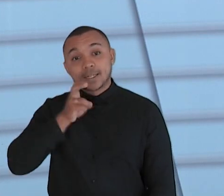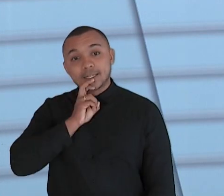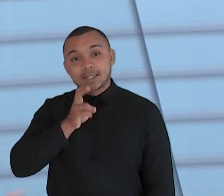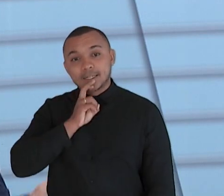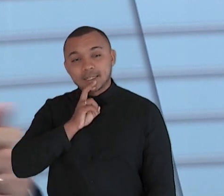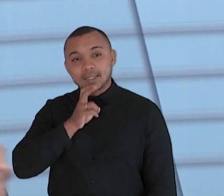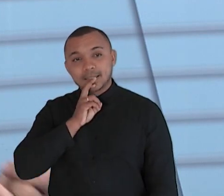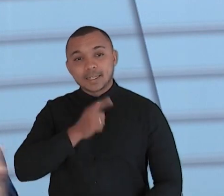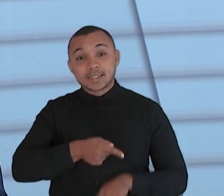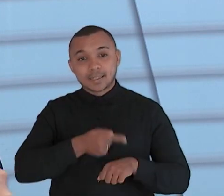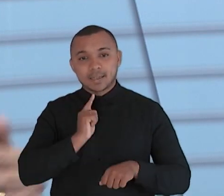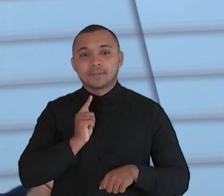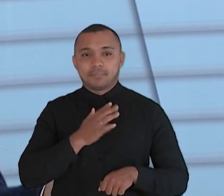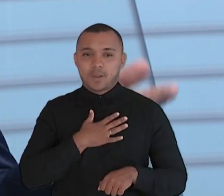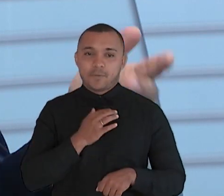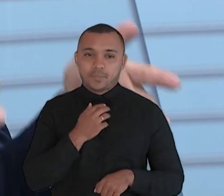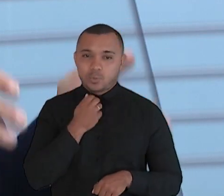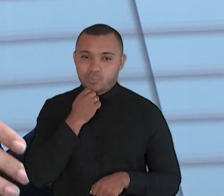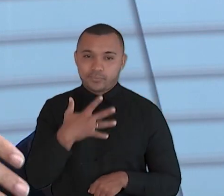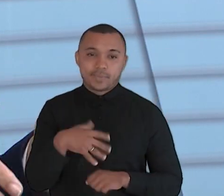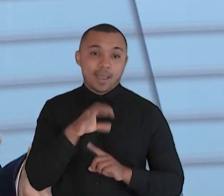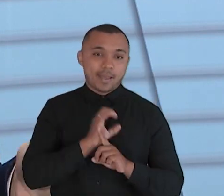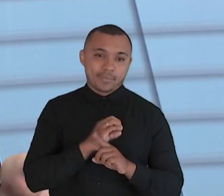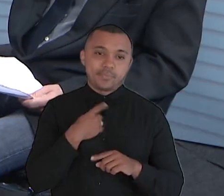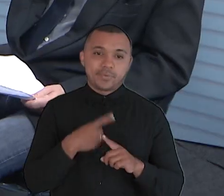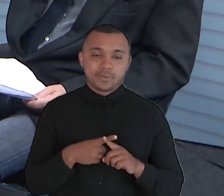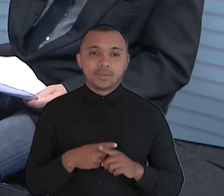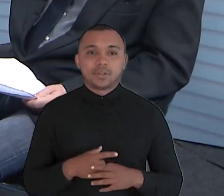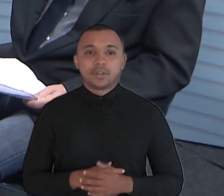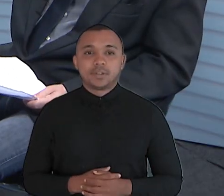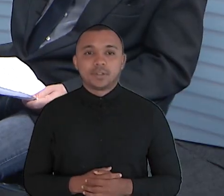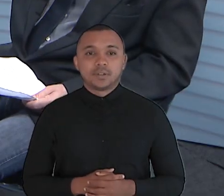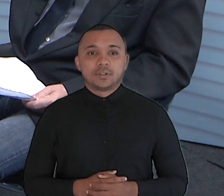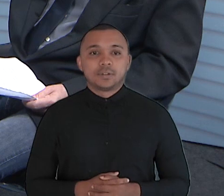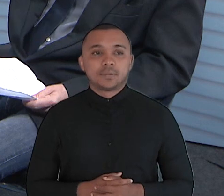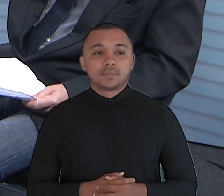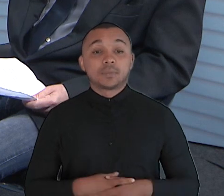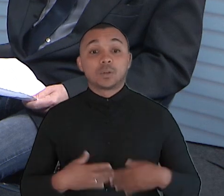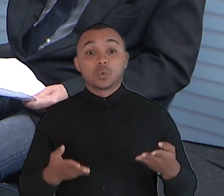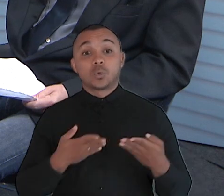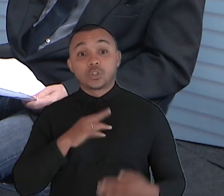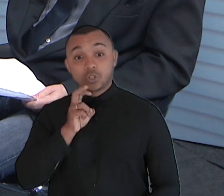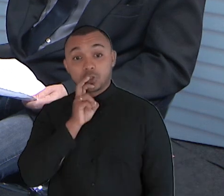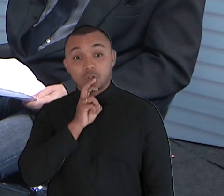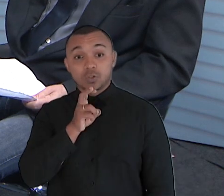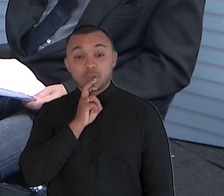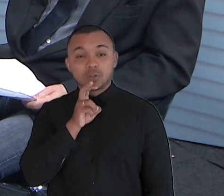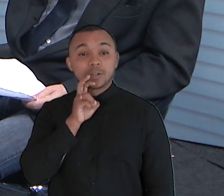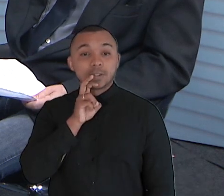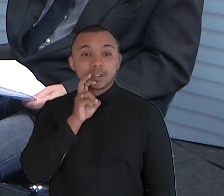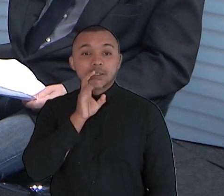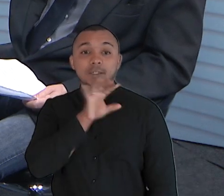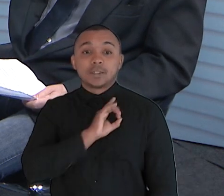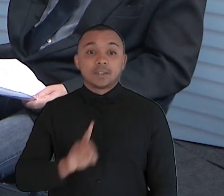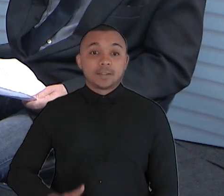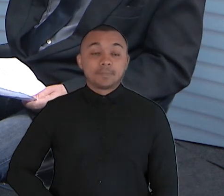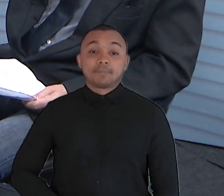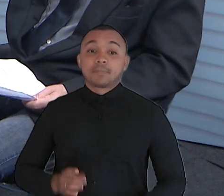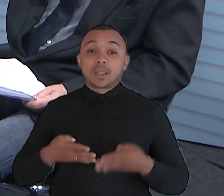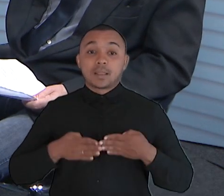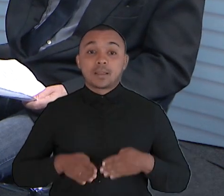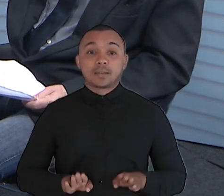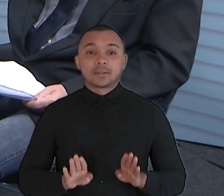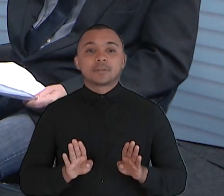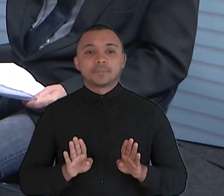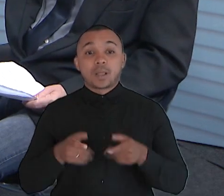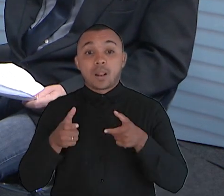horas. Eu falei a data porque o programa vai hoje, mas vai ser reprisado. Nesta quinta-feira o deputado doutor Henrique que nasceu em